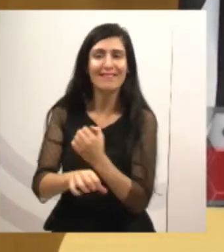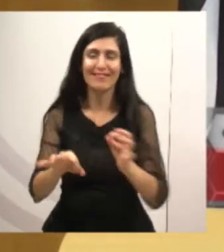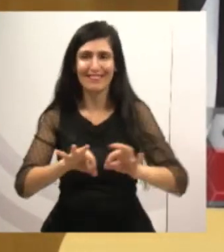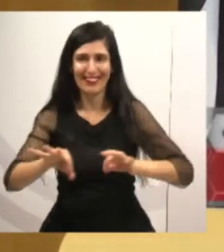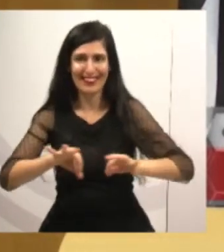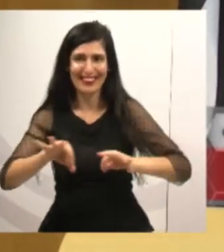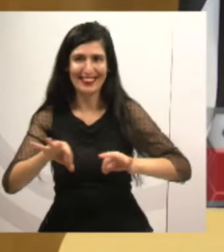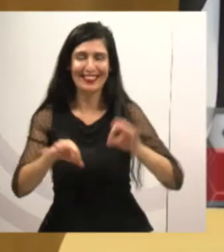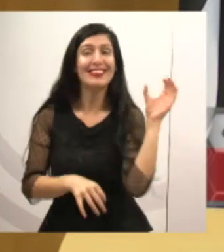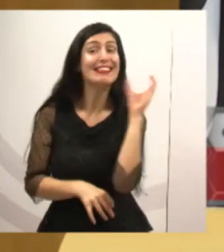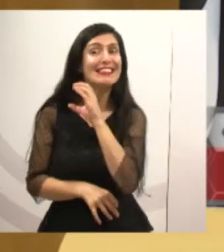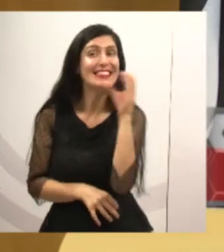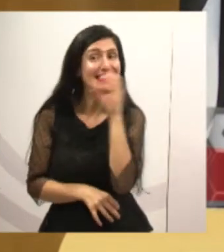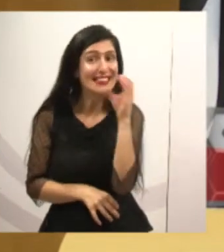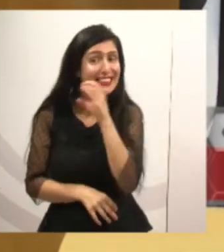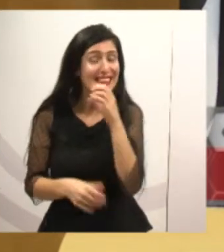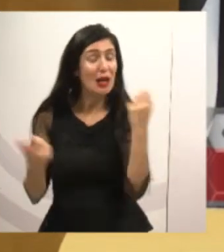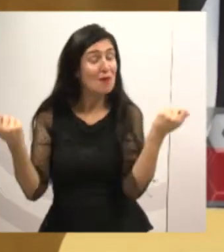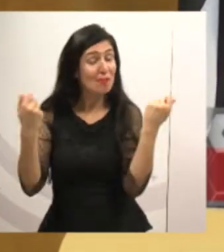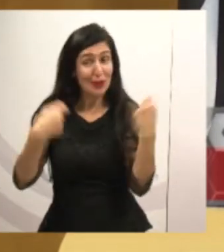o mais rápido possível.